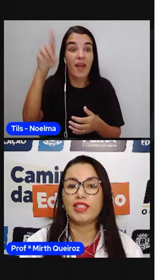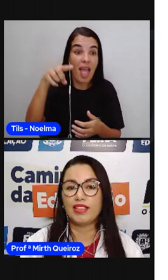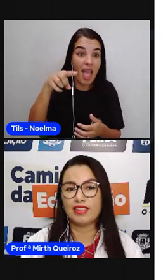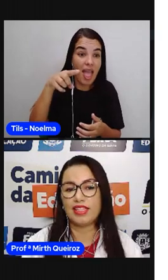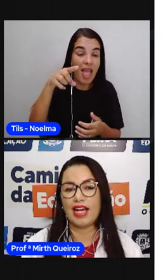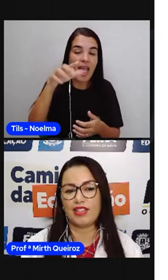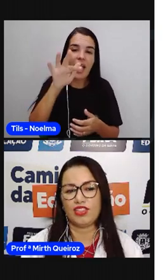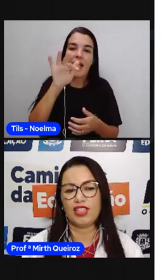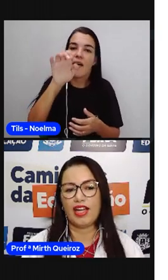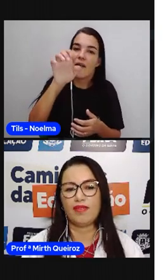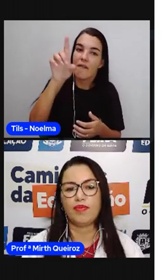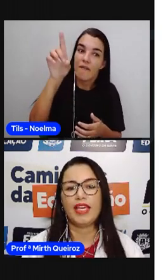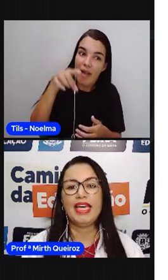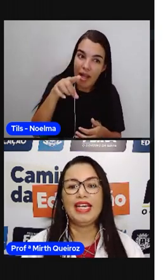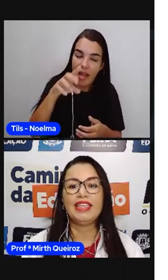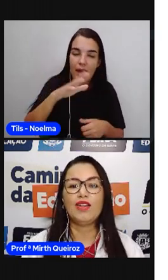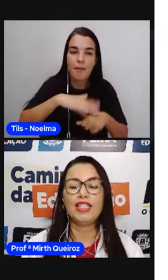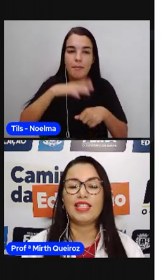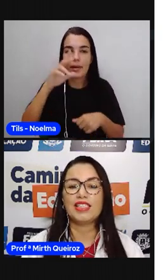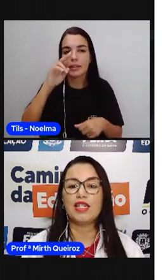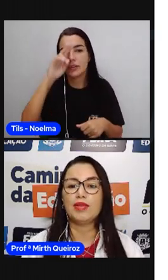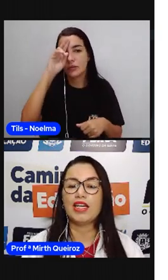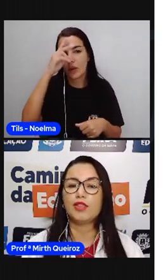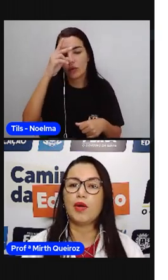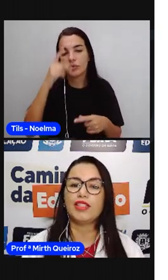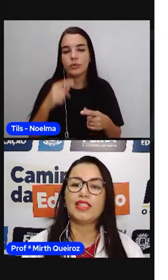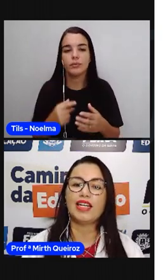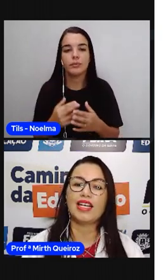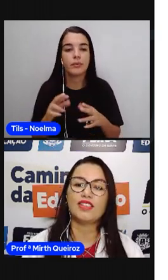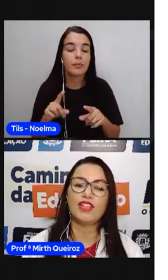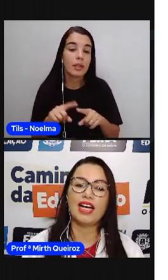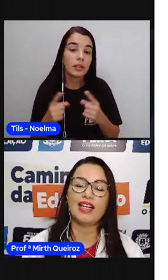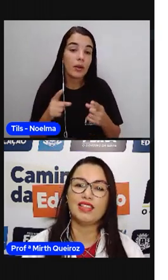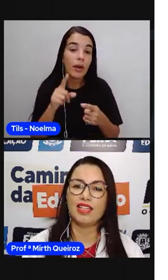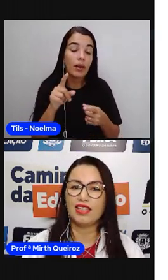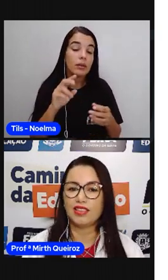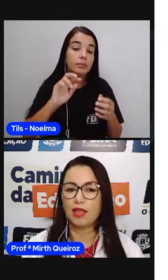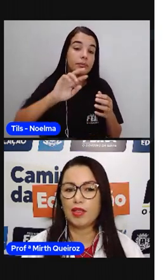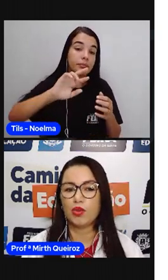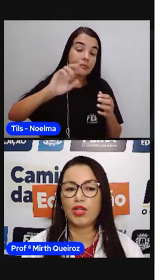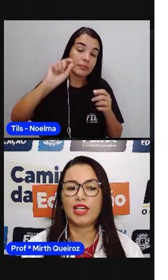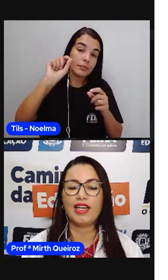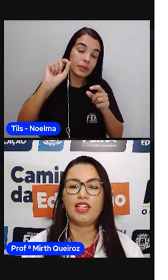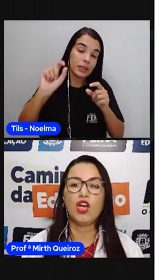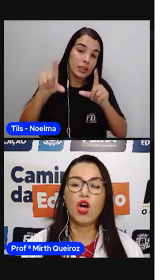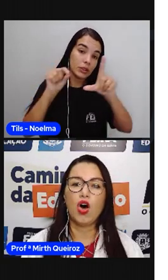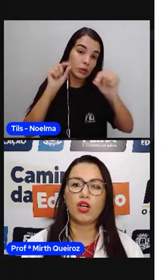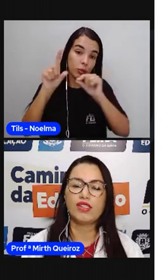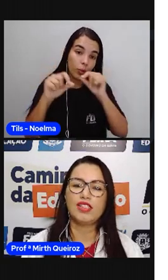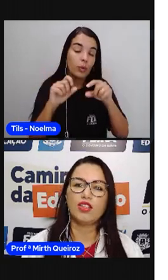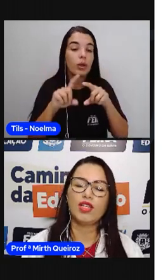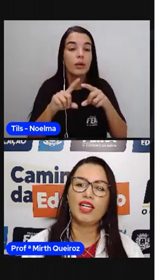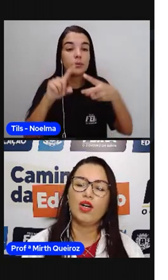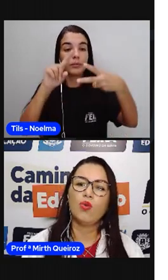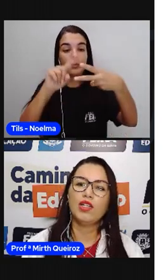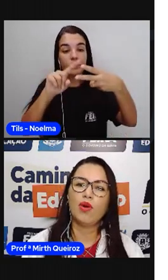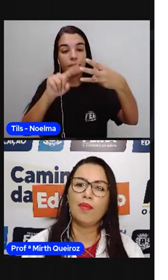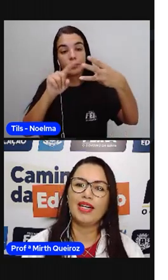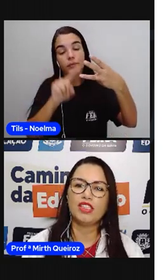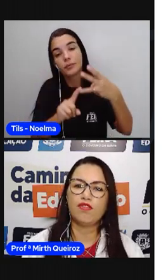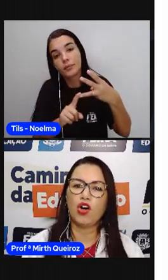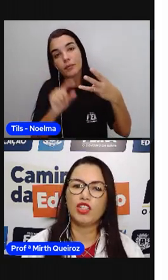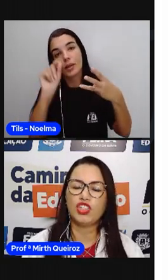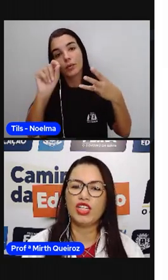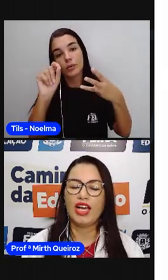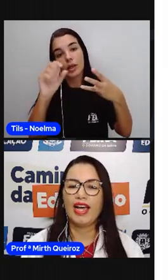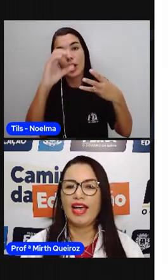com maior intensidade, tá? Então, aí, as sílabas, elas podem ser classificadas, né? A sílaba tônica é em oxítona. Quando